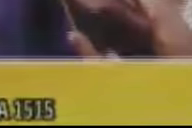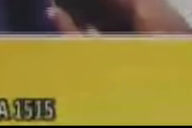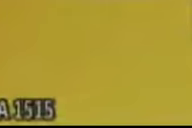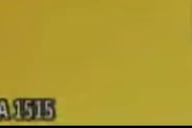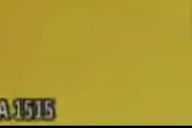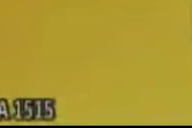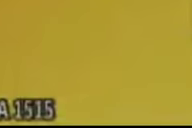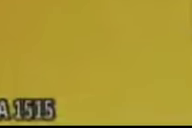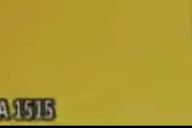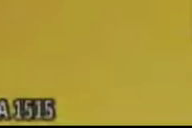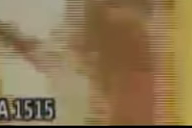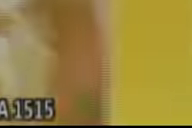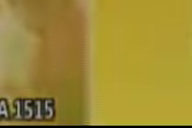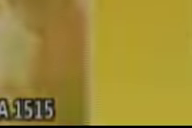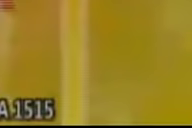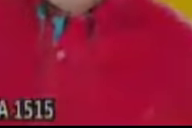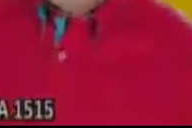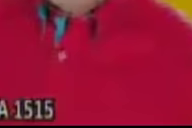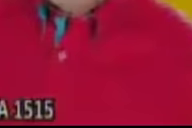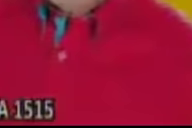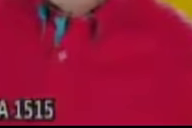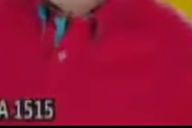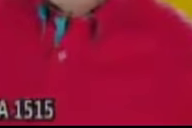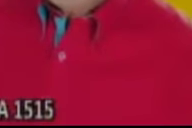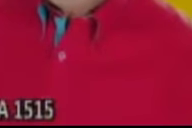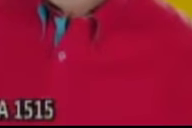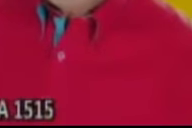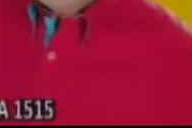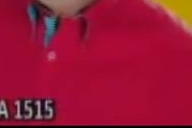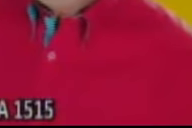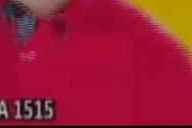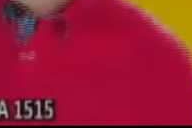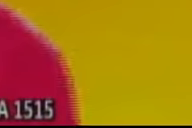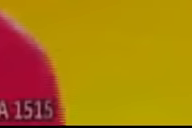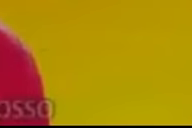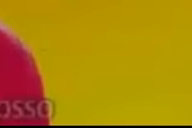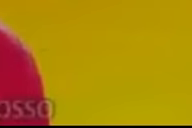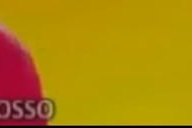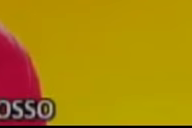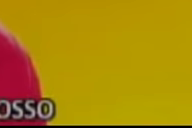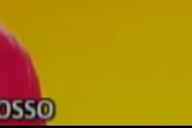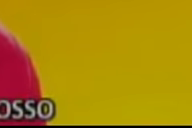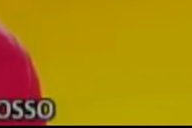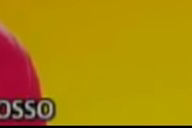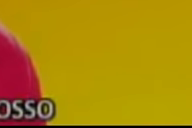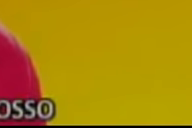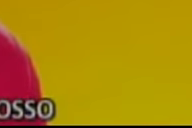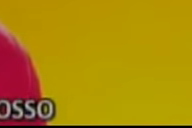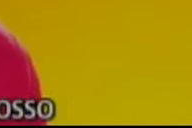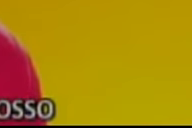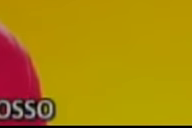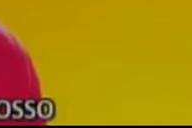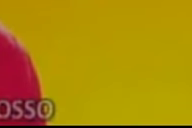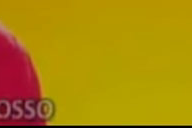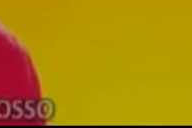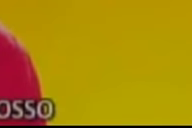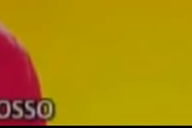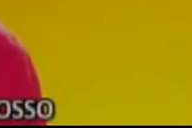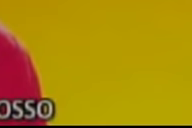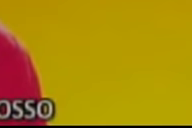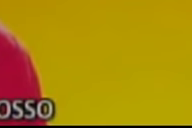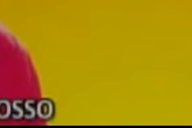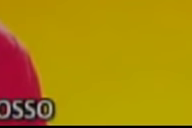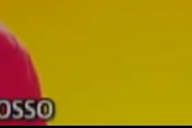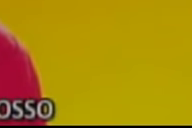Federal, vote Carlos Bezerra, 15h15. Faz bem para Mato Grosso. Faz bem